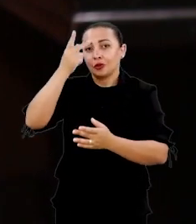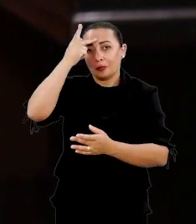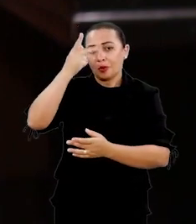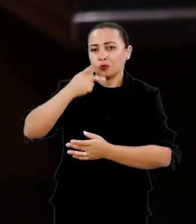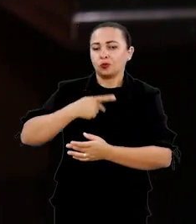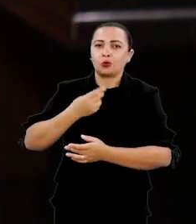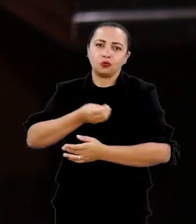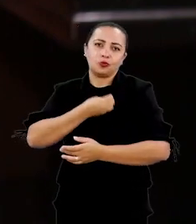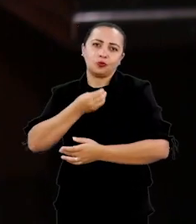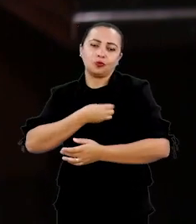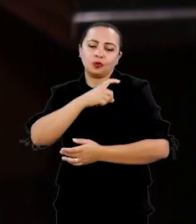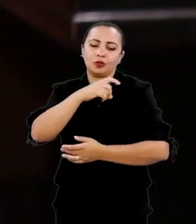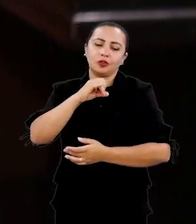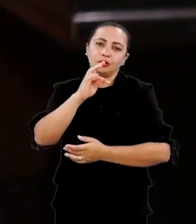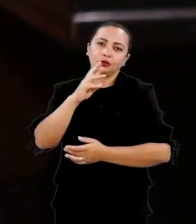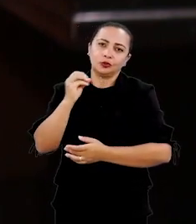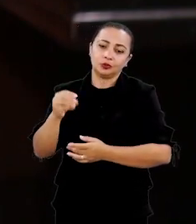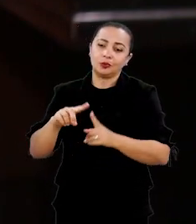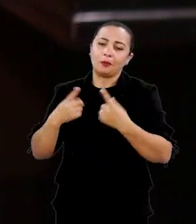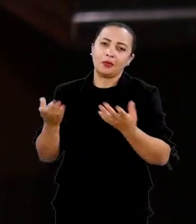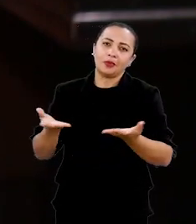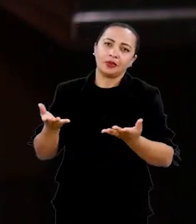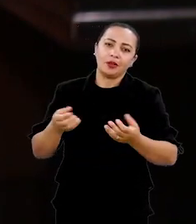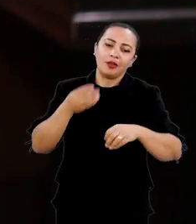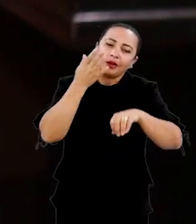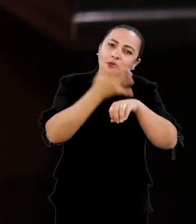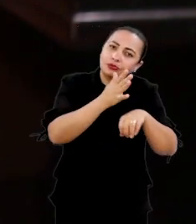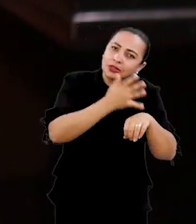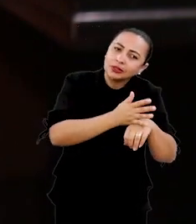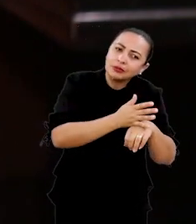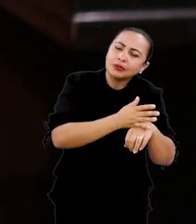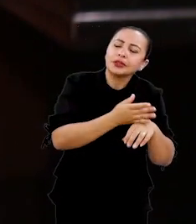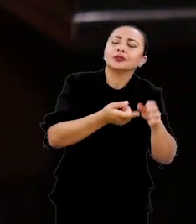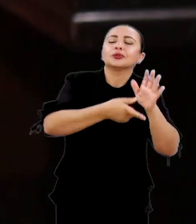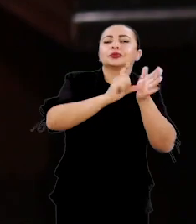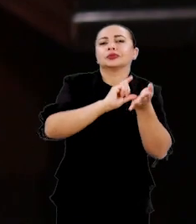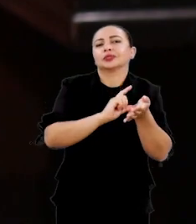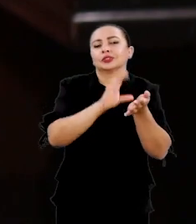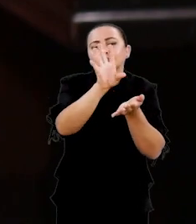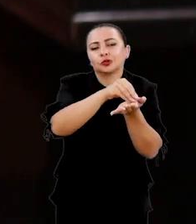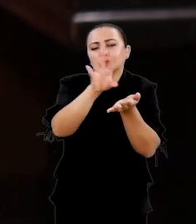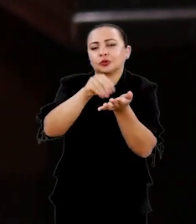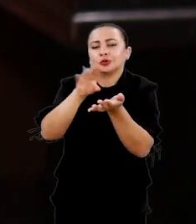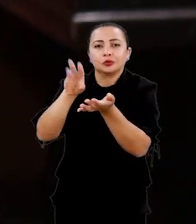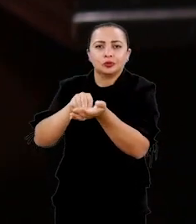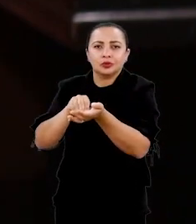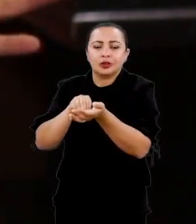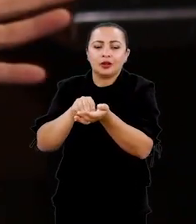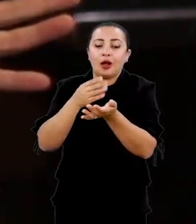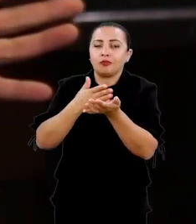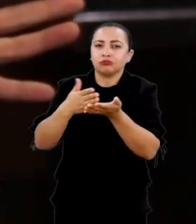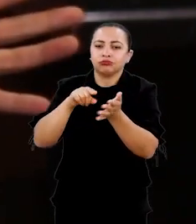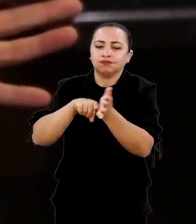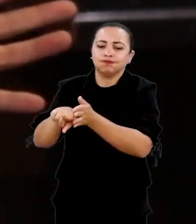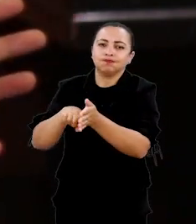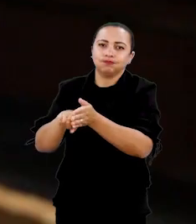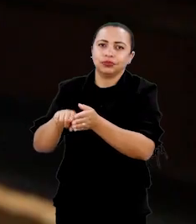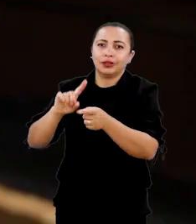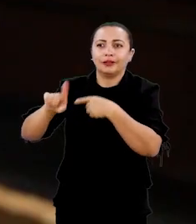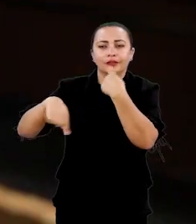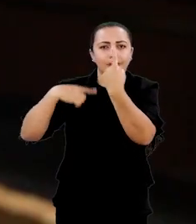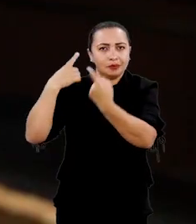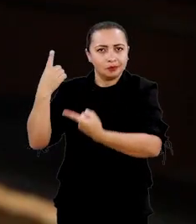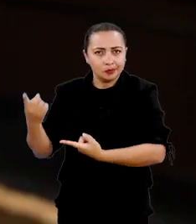Bahia mas a proposta do projeto neste momento é um ensaio biográfico preliminar a partir desta pesquisa